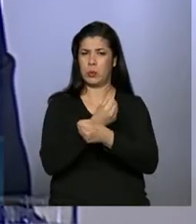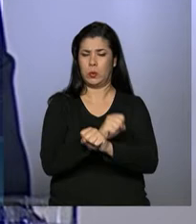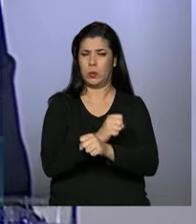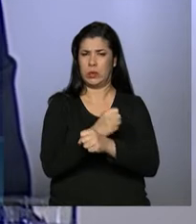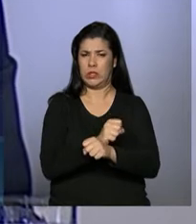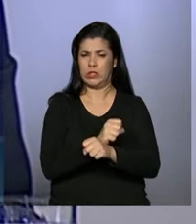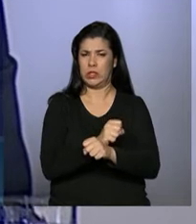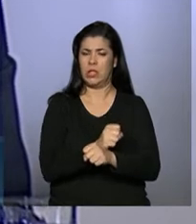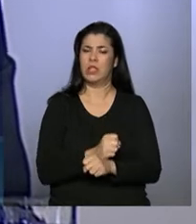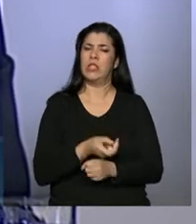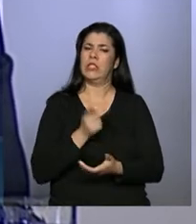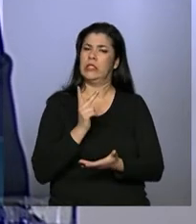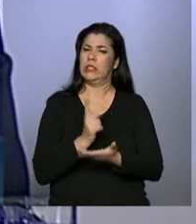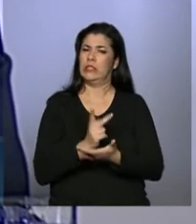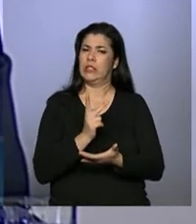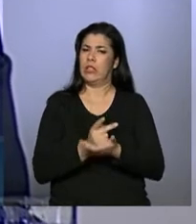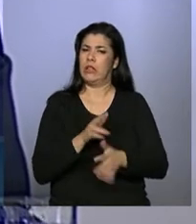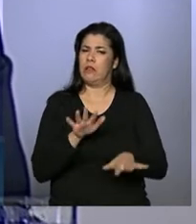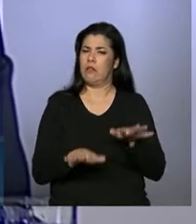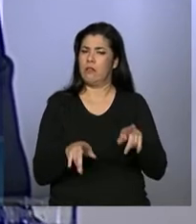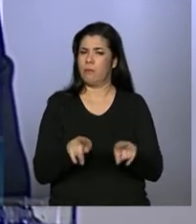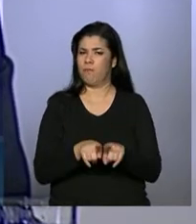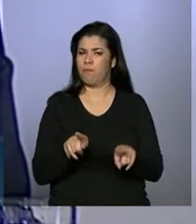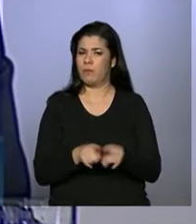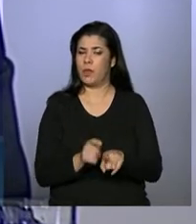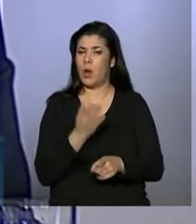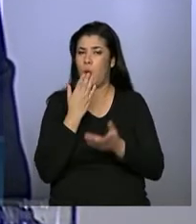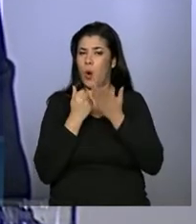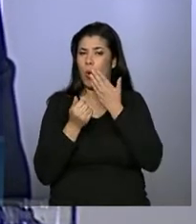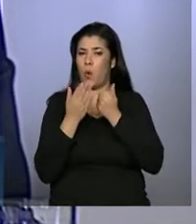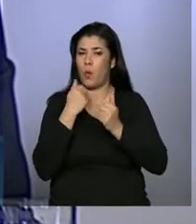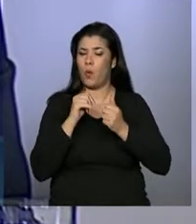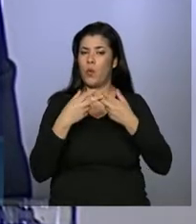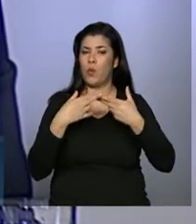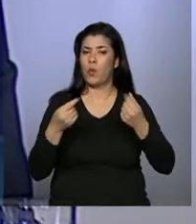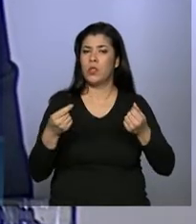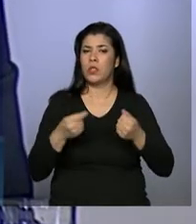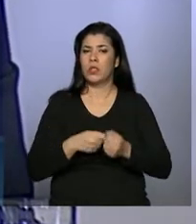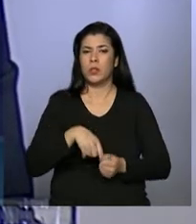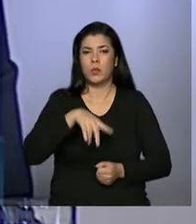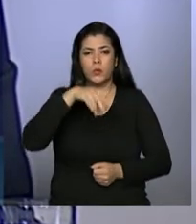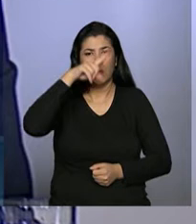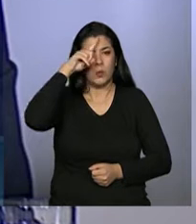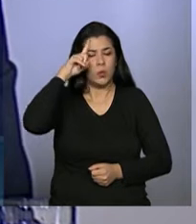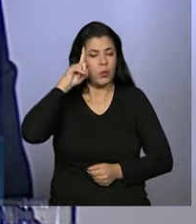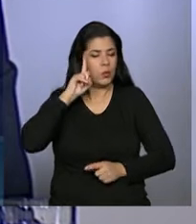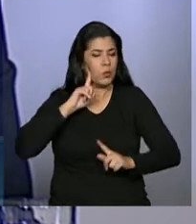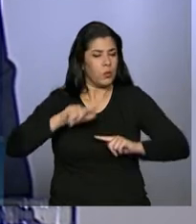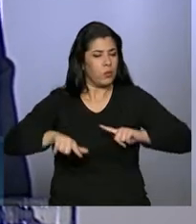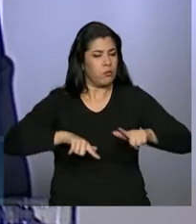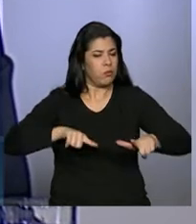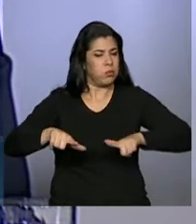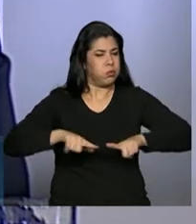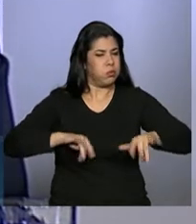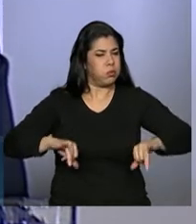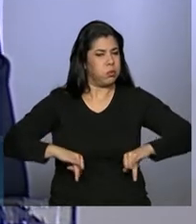Muitas vezes nos alimentamos às custas do suor dos escravos.